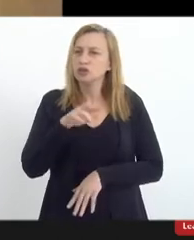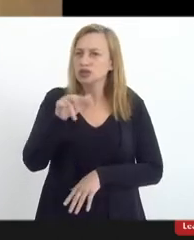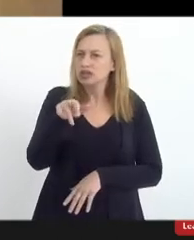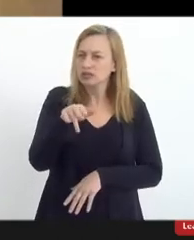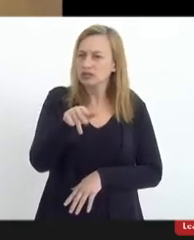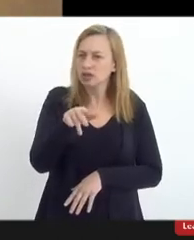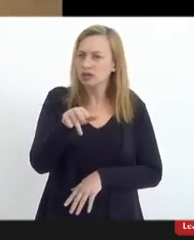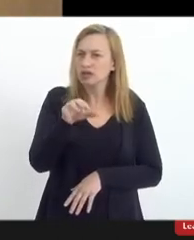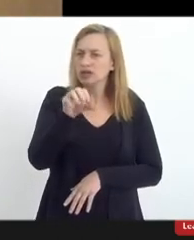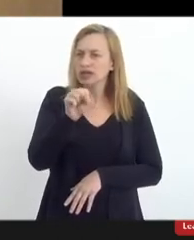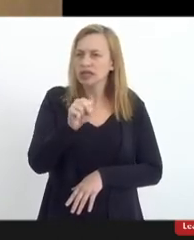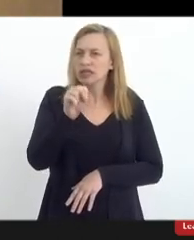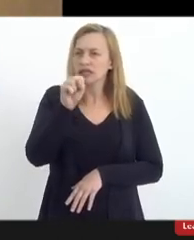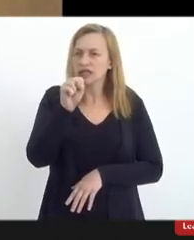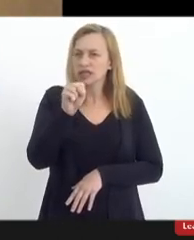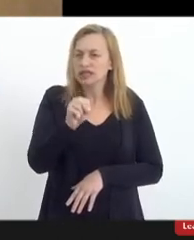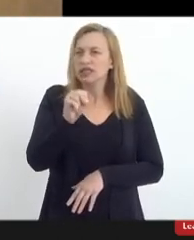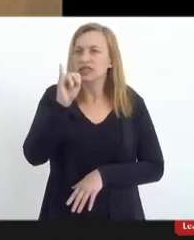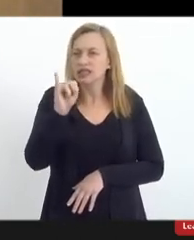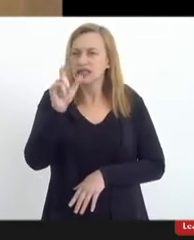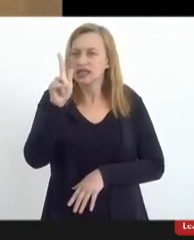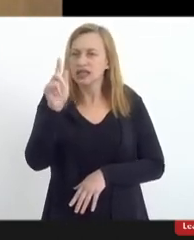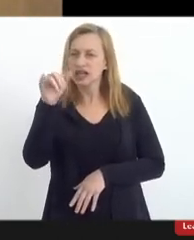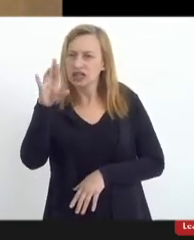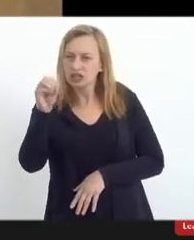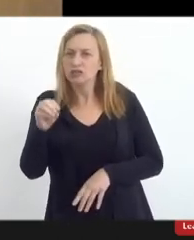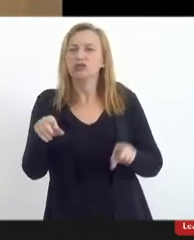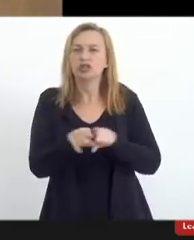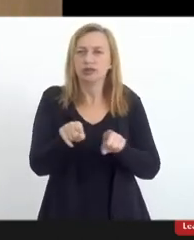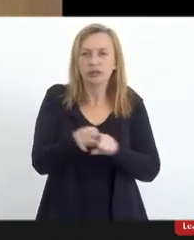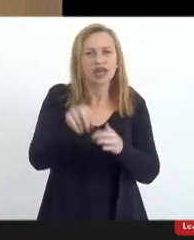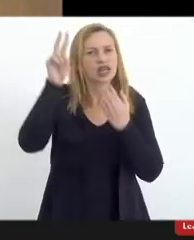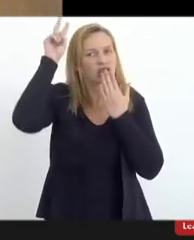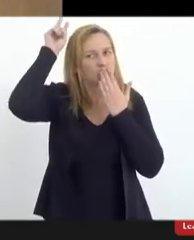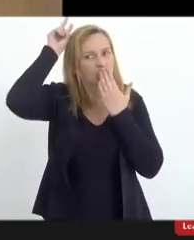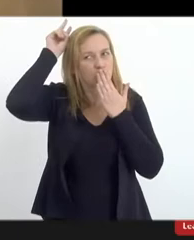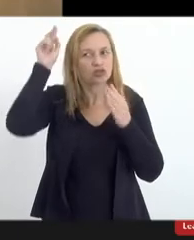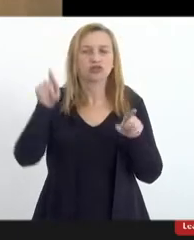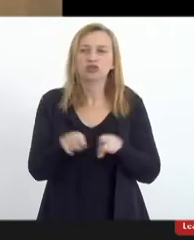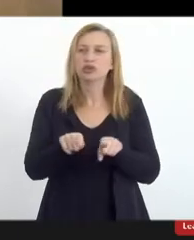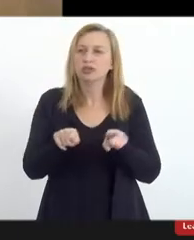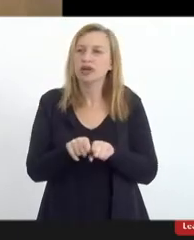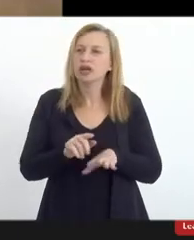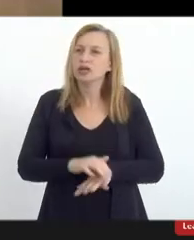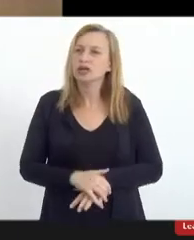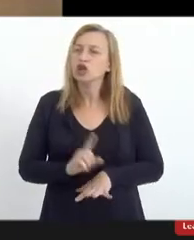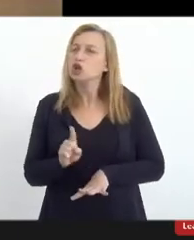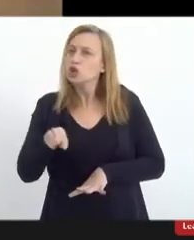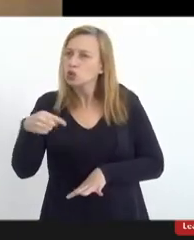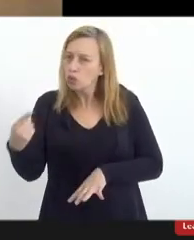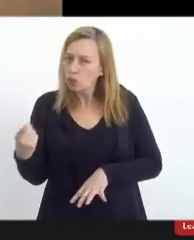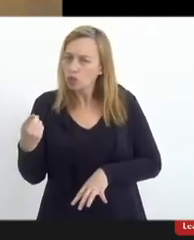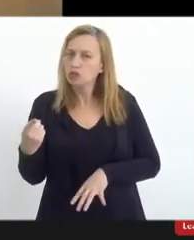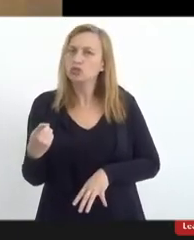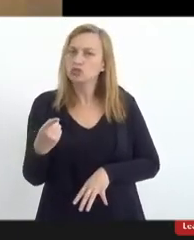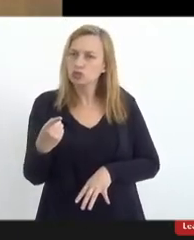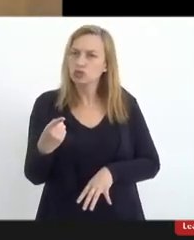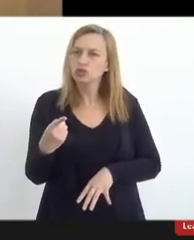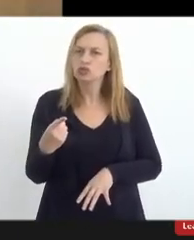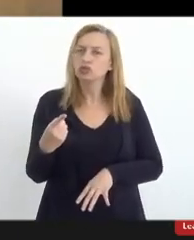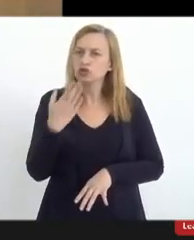ciganos, com os nossos irmãos indígenas, e outros aspectos